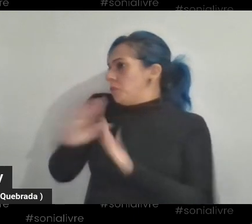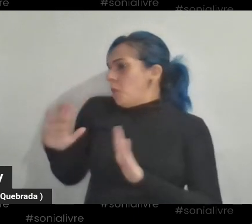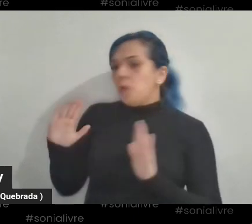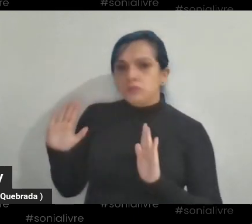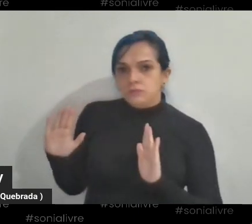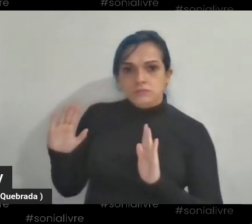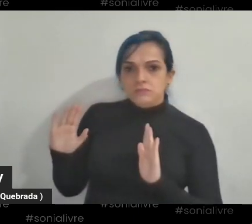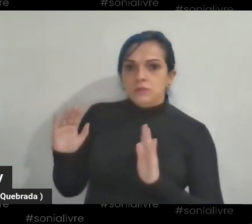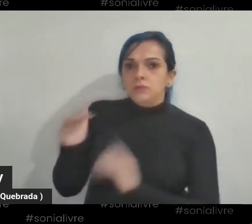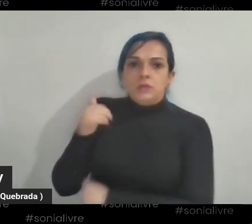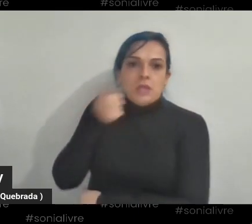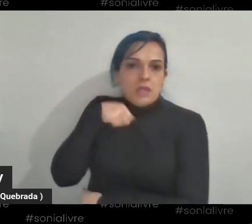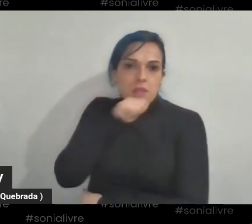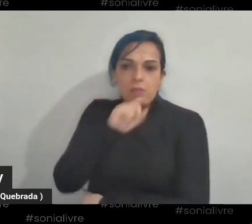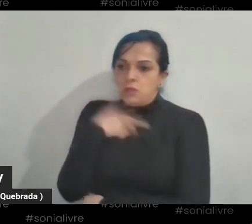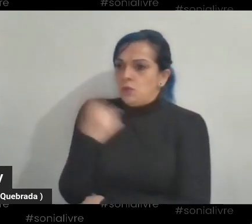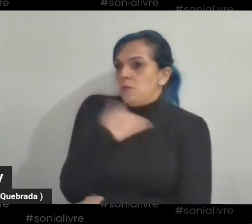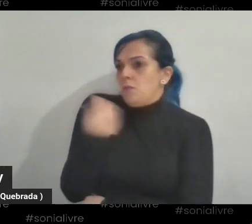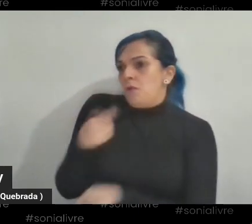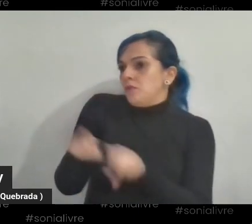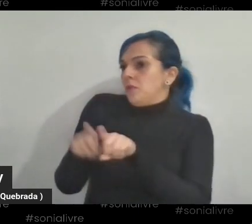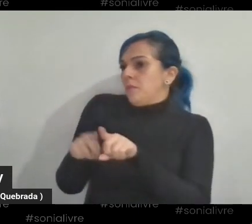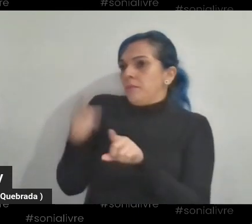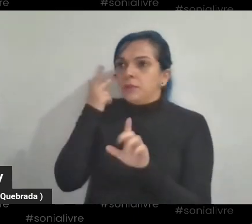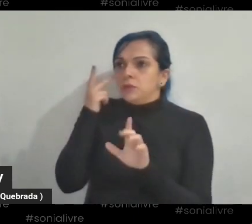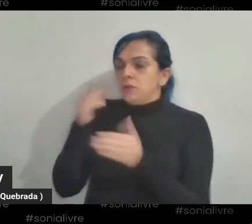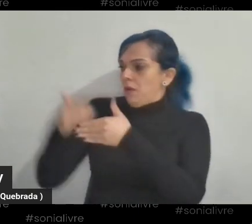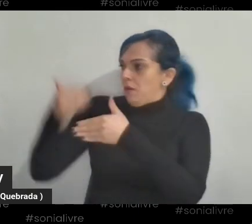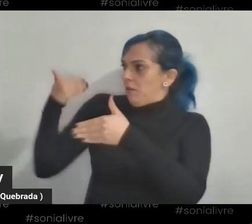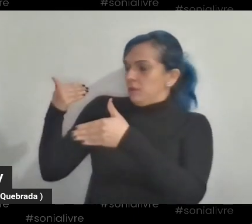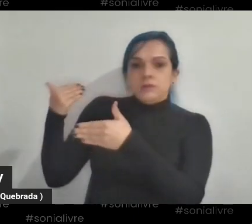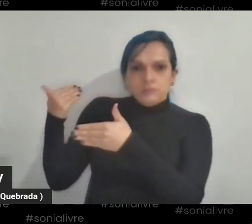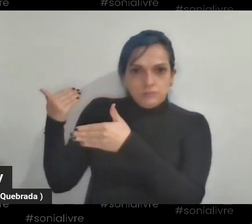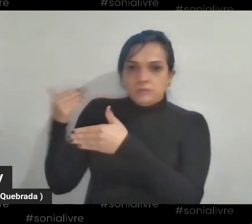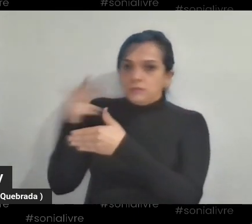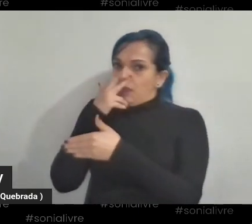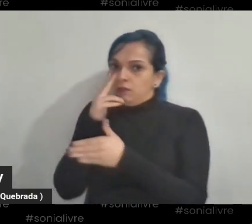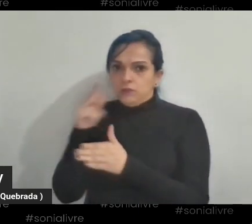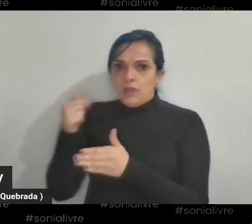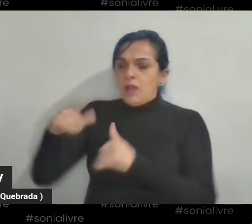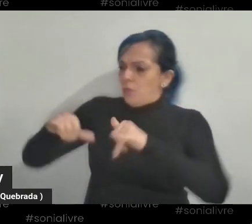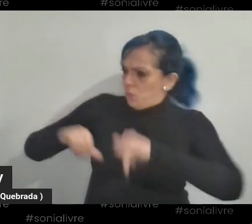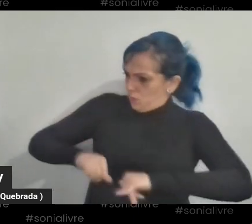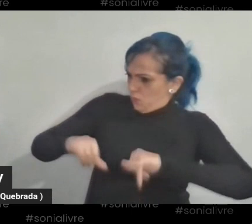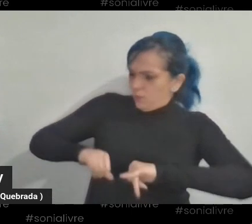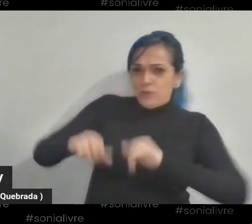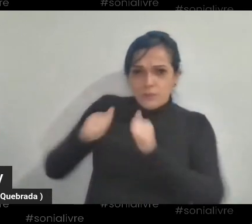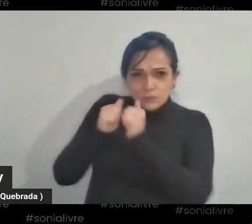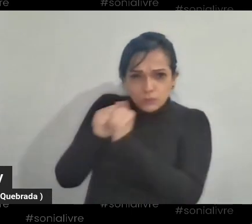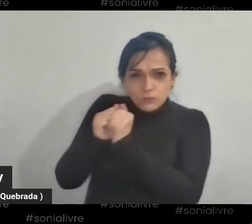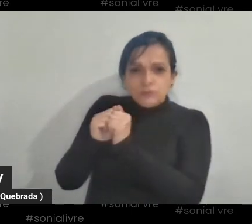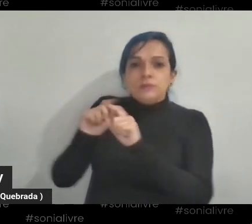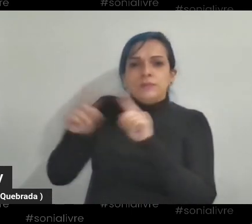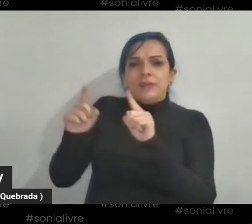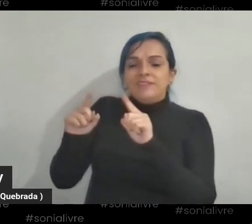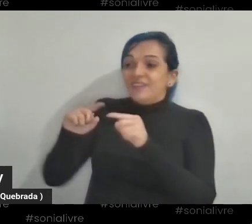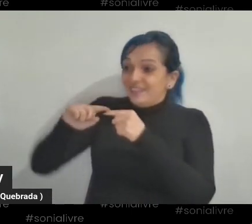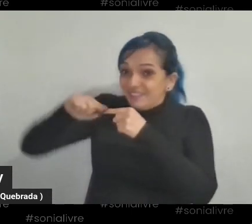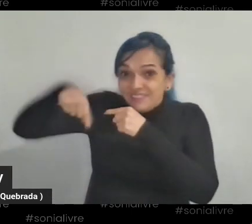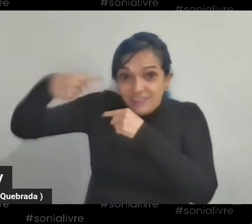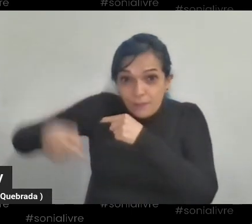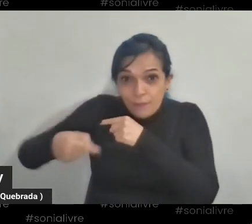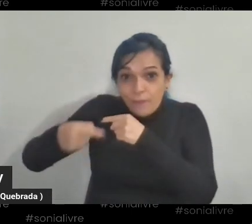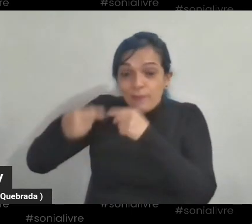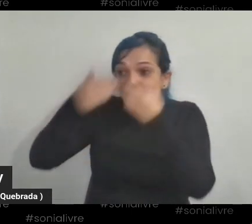até morrido, e era ela que tinha toda essa dor, essa luta, esse sofrimento, a gente acompanhava isso junto com ela. Quando a gente descobre a existência da